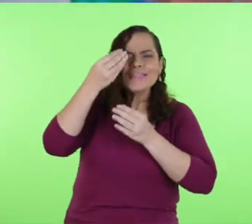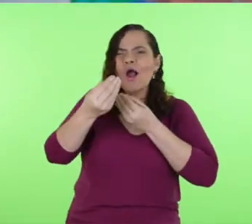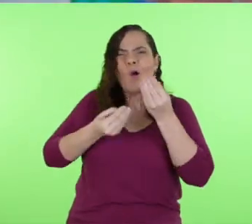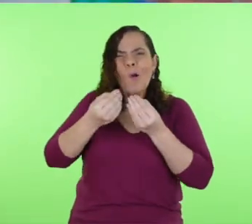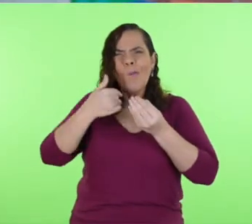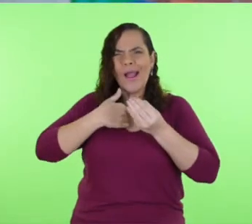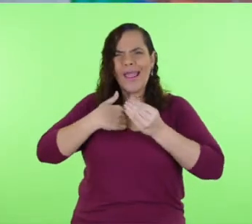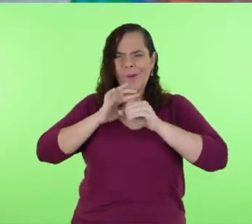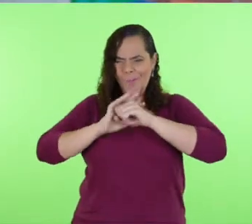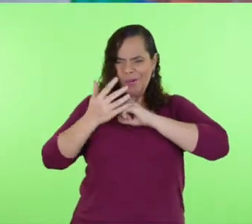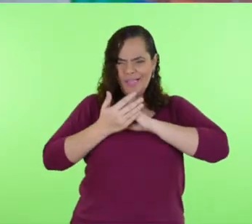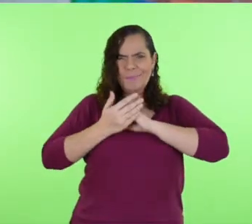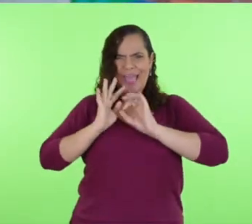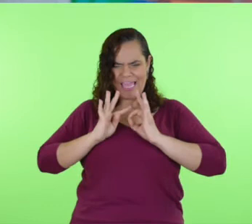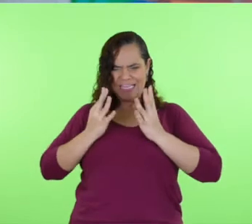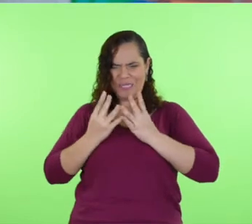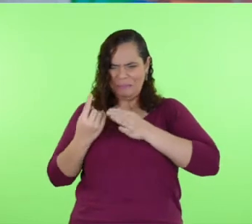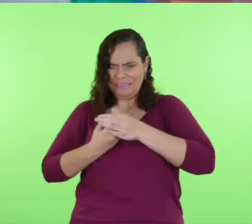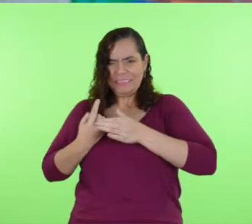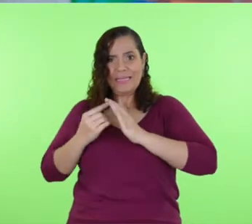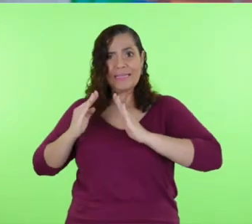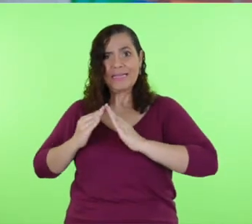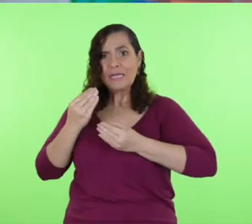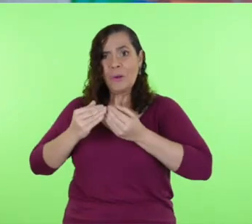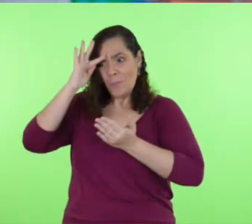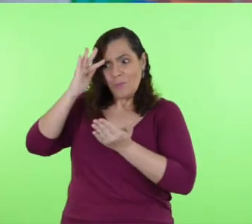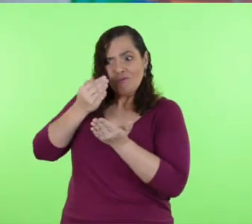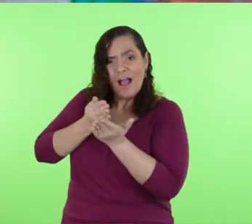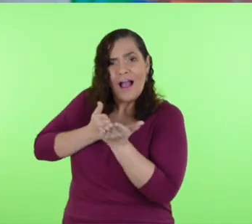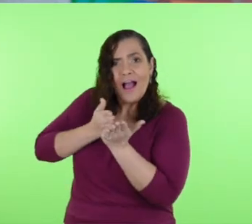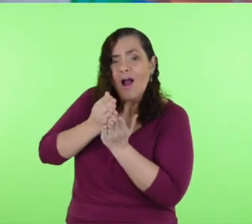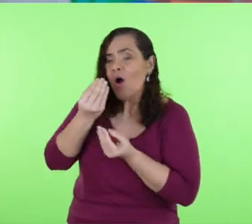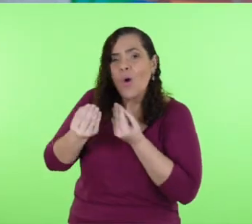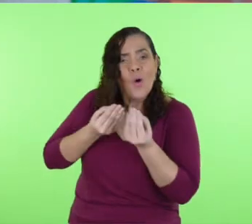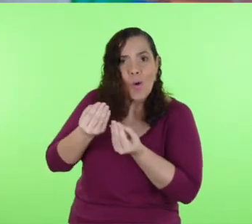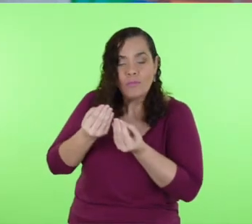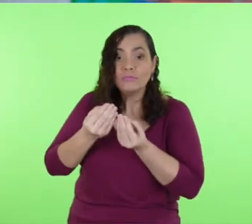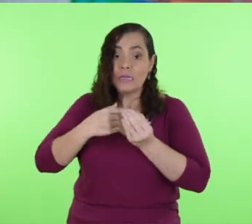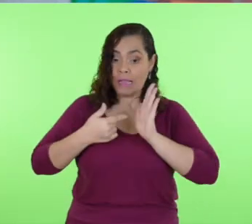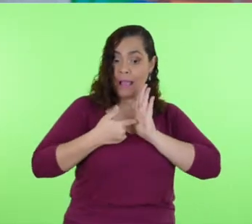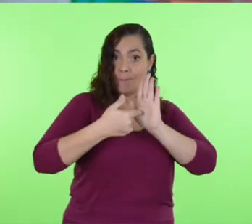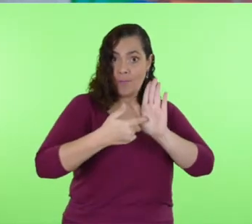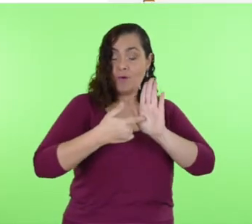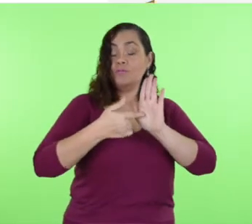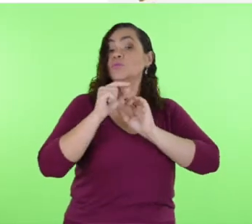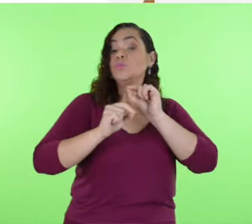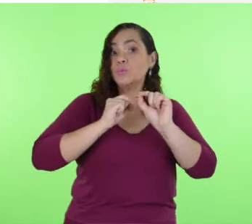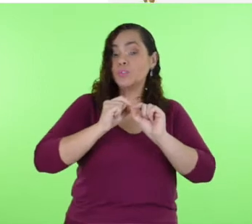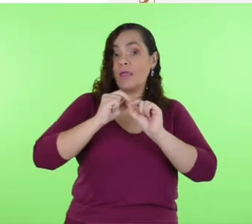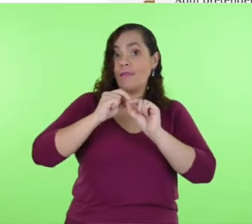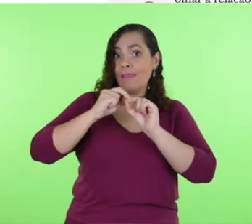a devoção durante o isolamento da pandemia da Covid-19. Os módulos da mostra abordam a